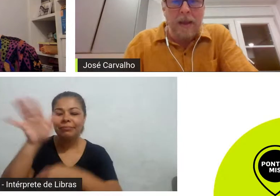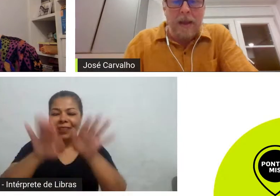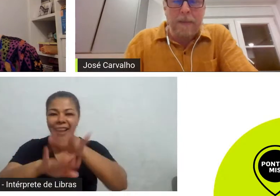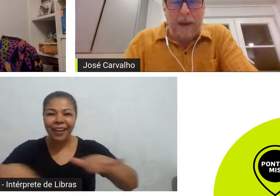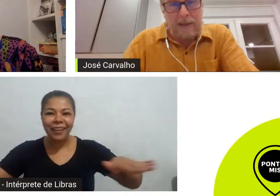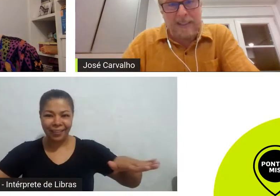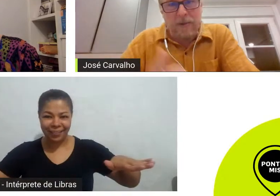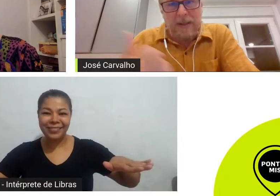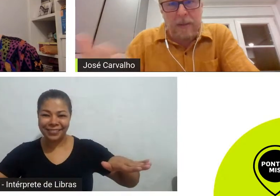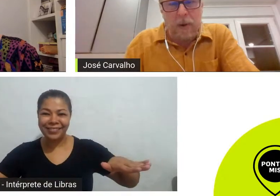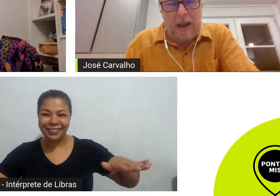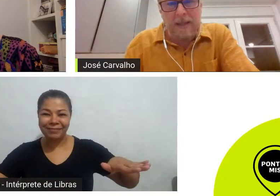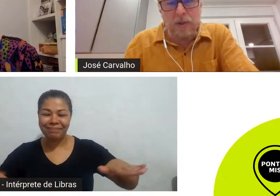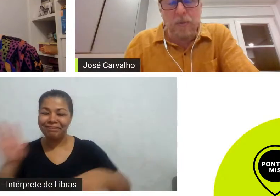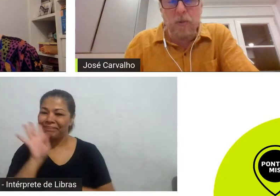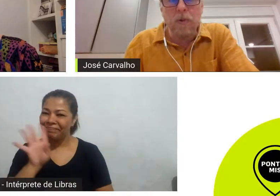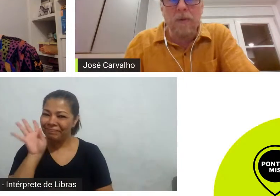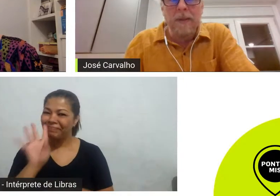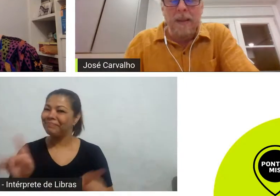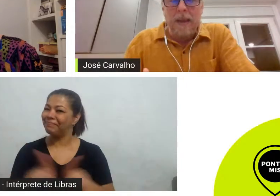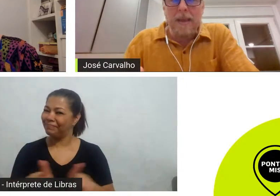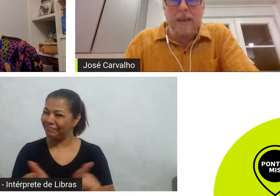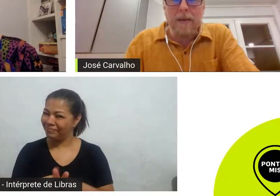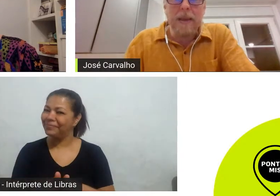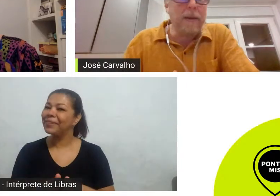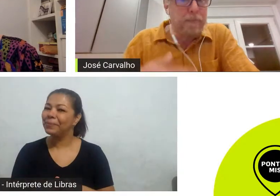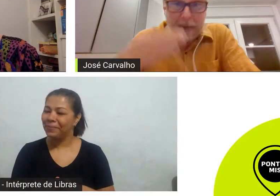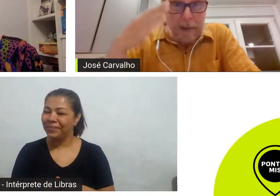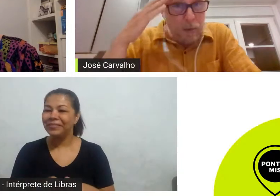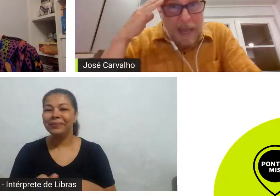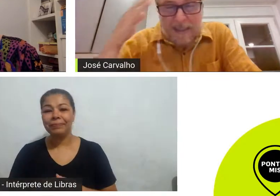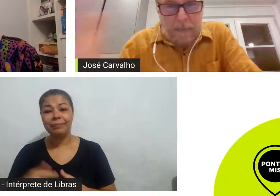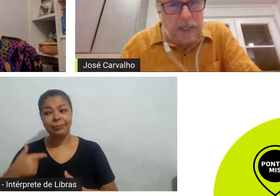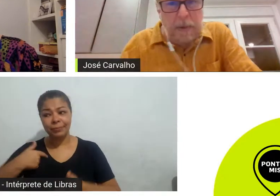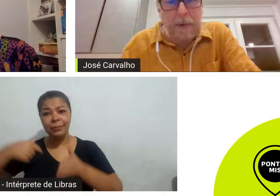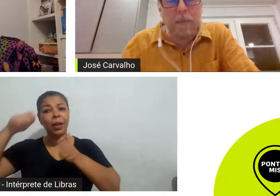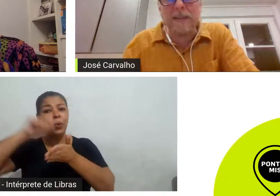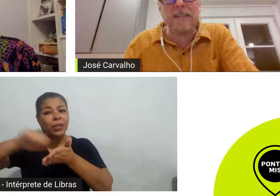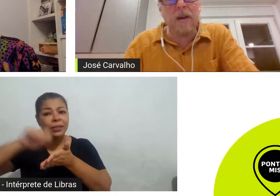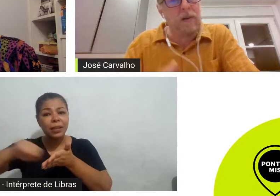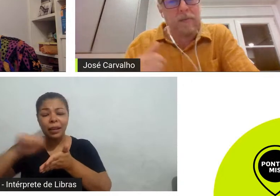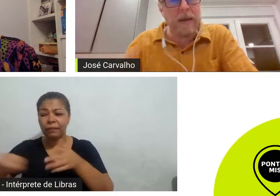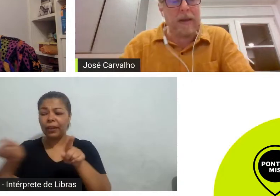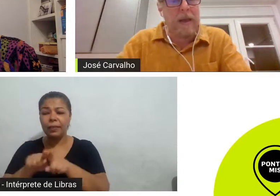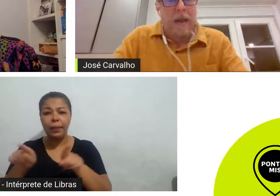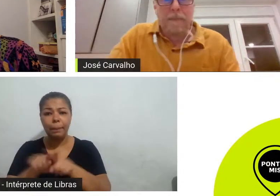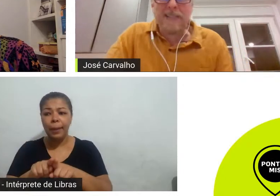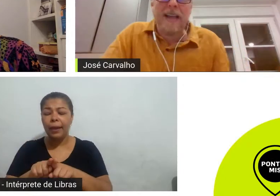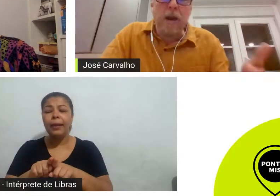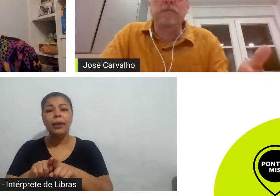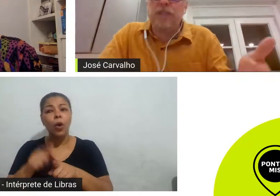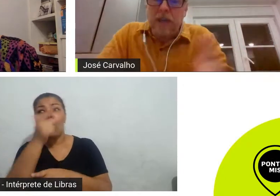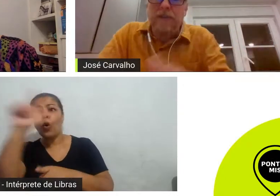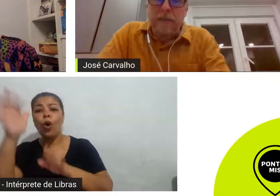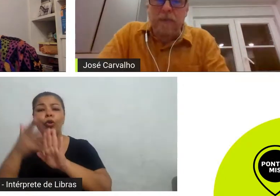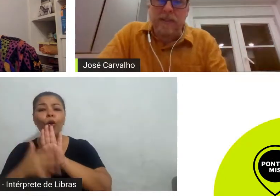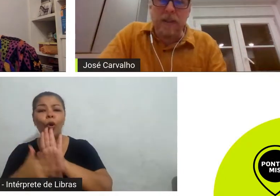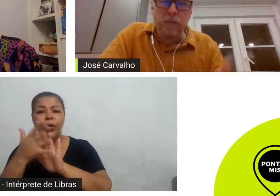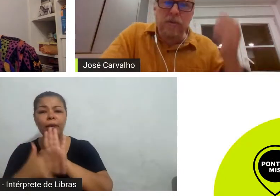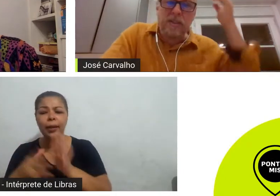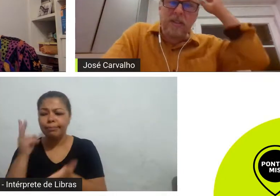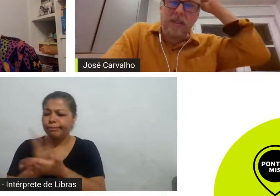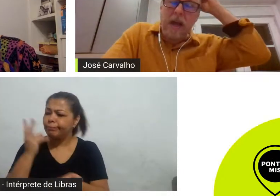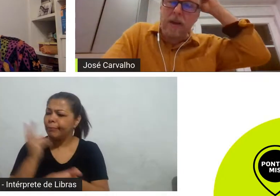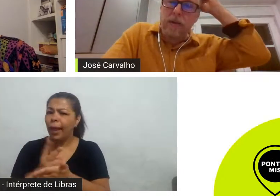para a segunda temporada do Bull e com essa mesma preocupação mas eu tive